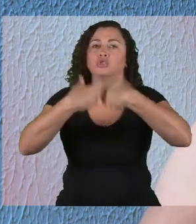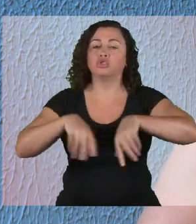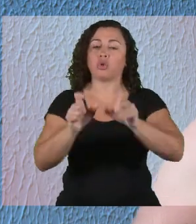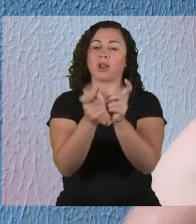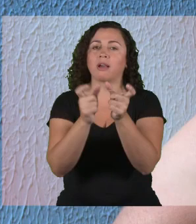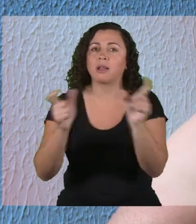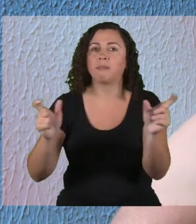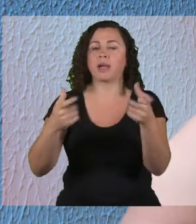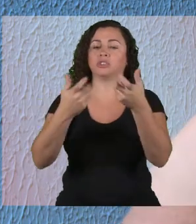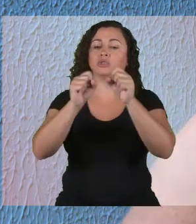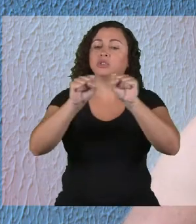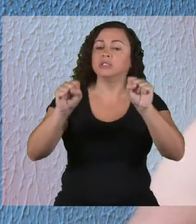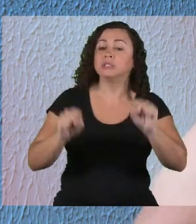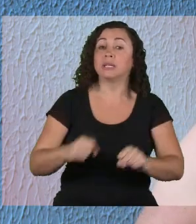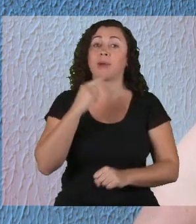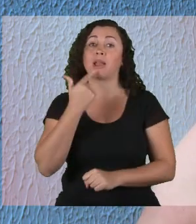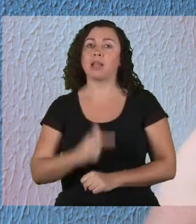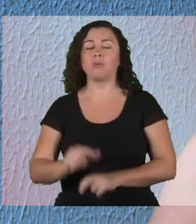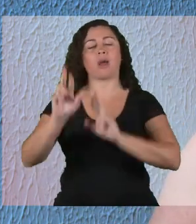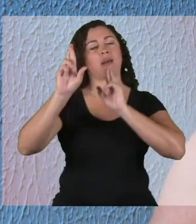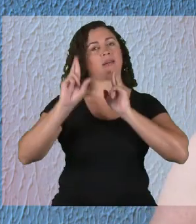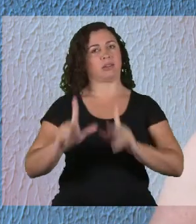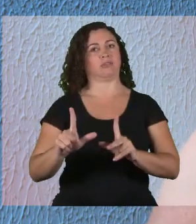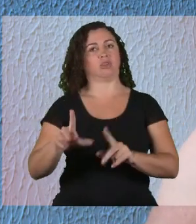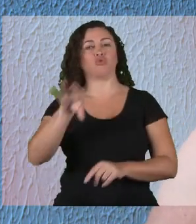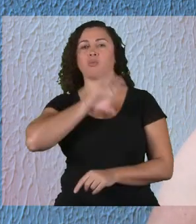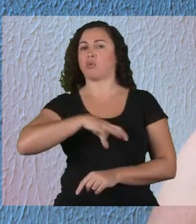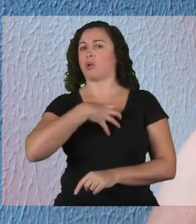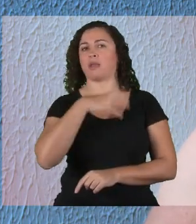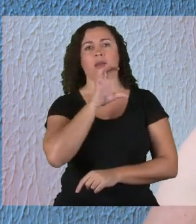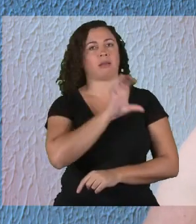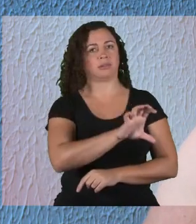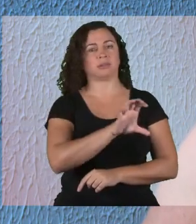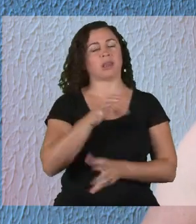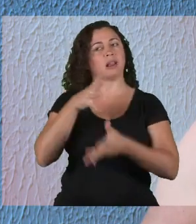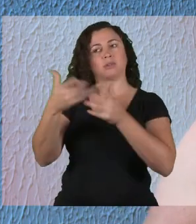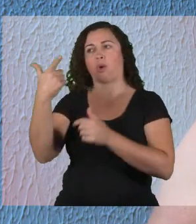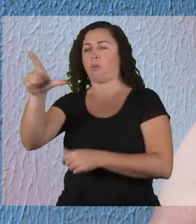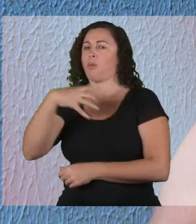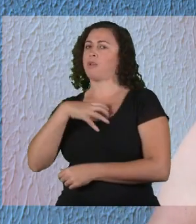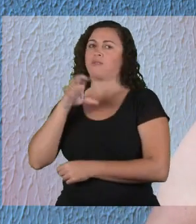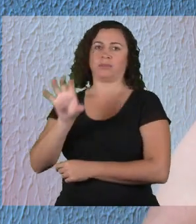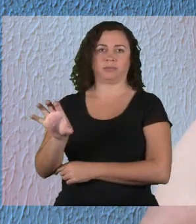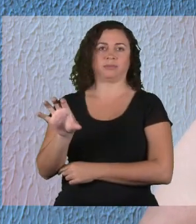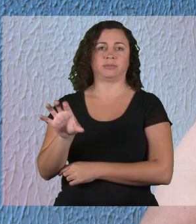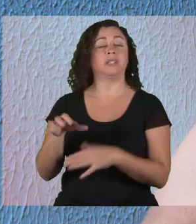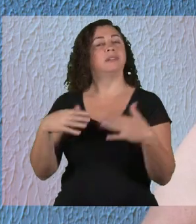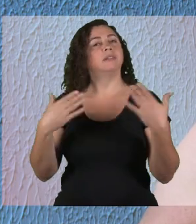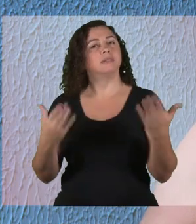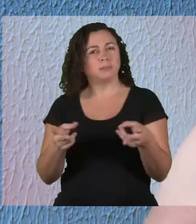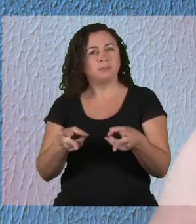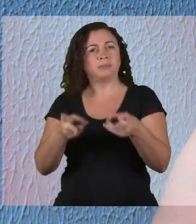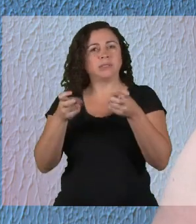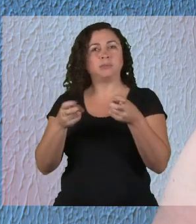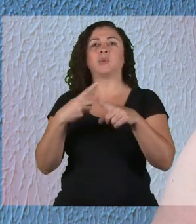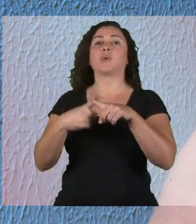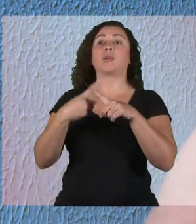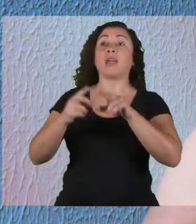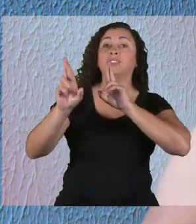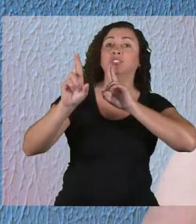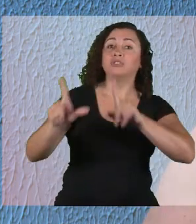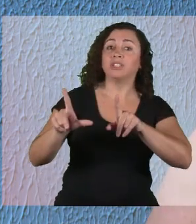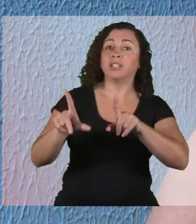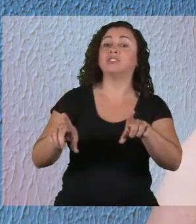gramatical, sistema da língua é muito diferente da língua portuguesa. E por ela ser tão